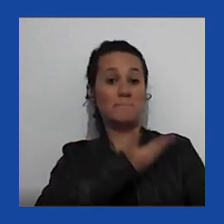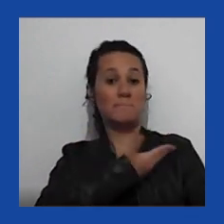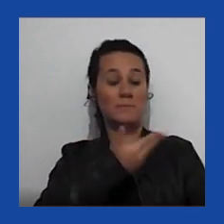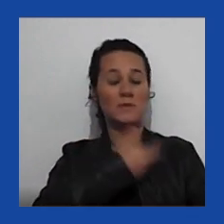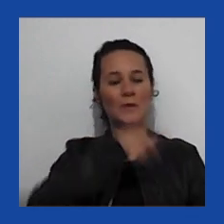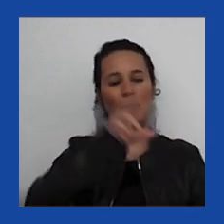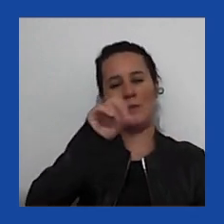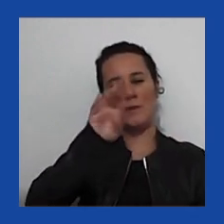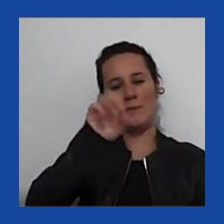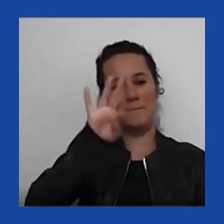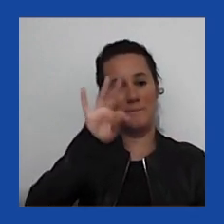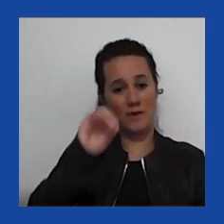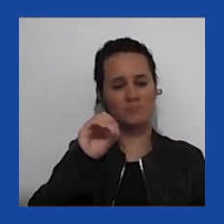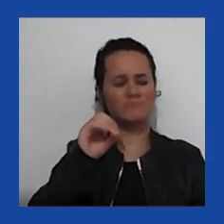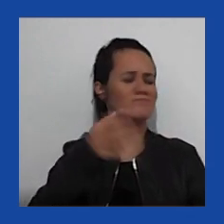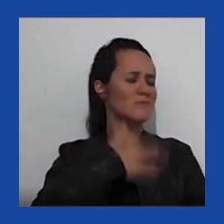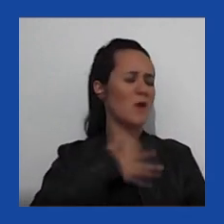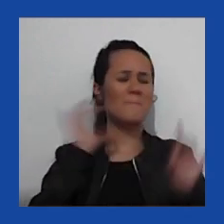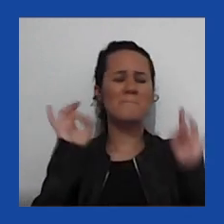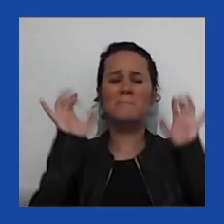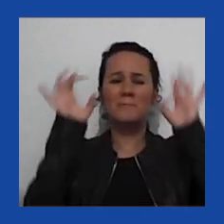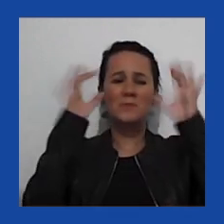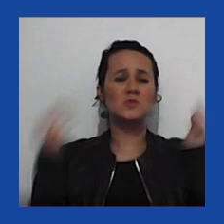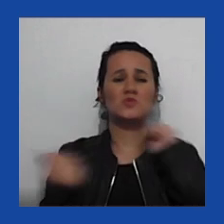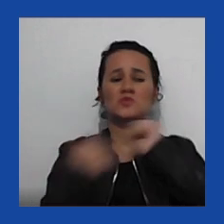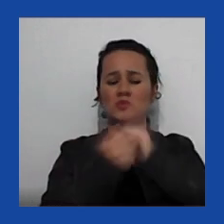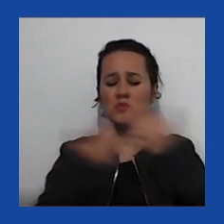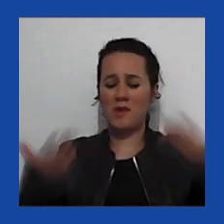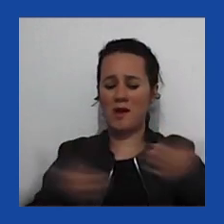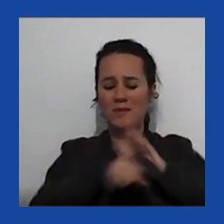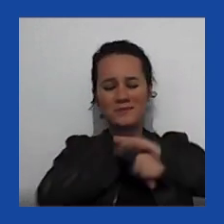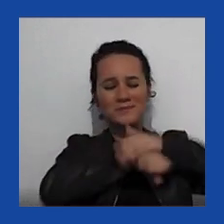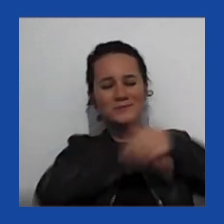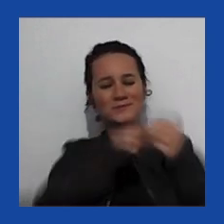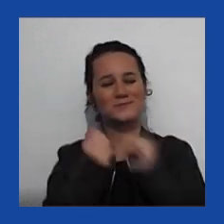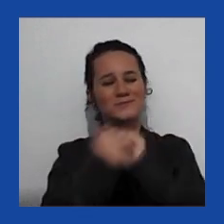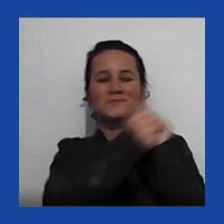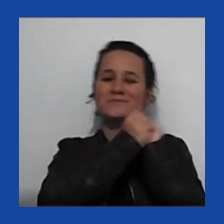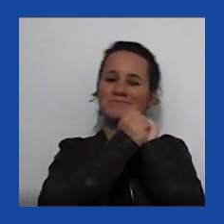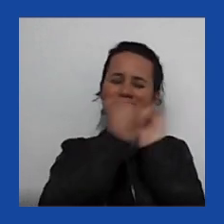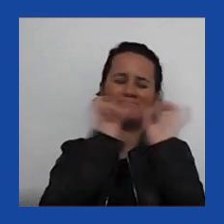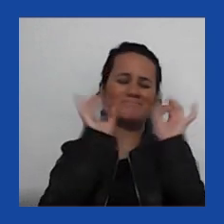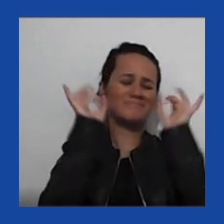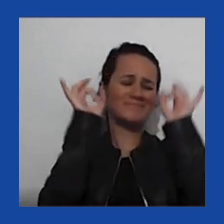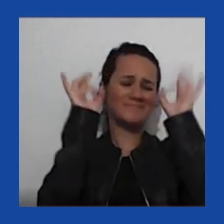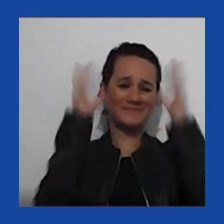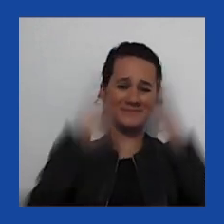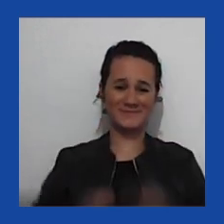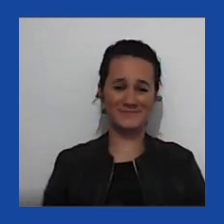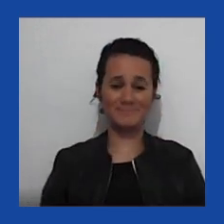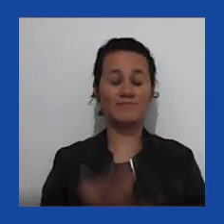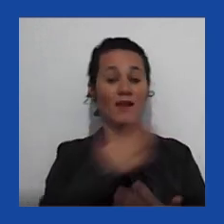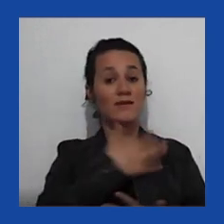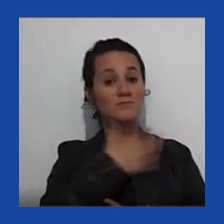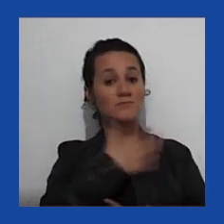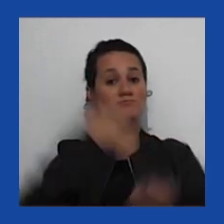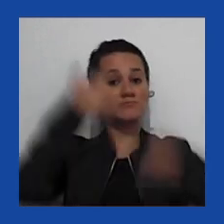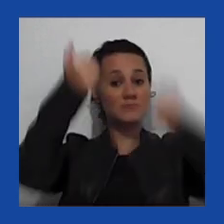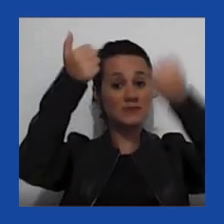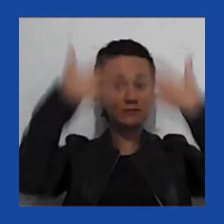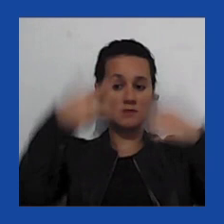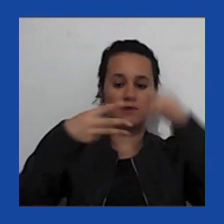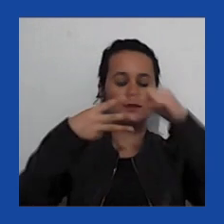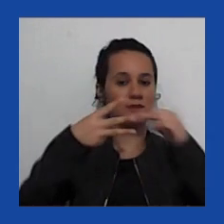É um privilégio estar aqui com vocês hoje à noite. E eu preparei uma fala em três partes.